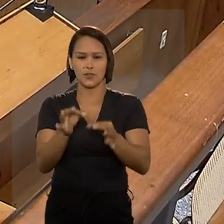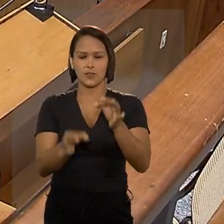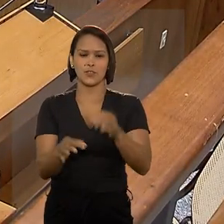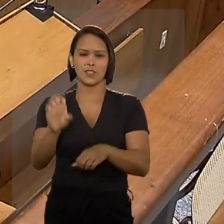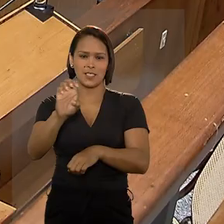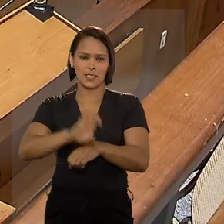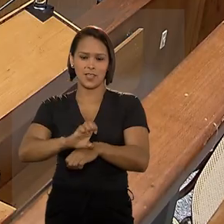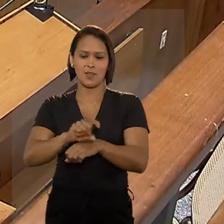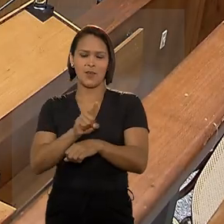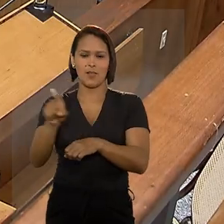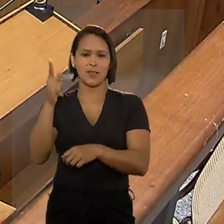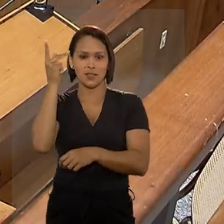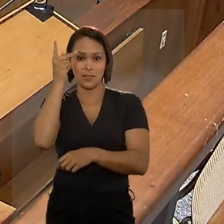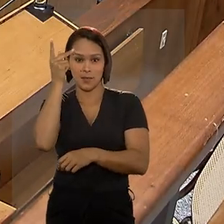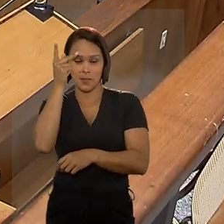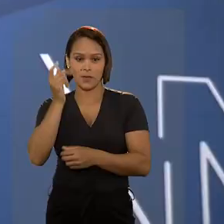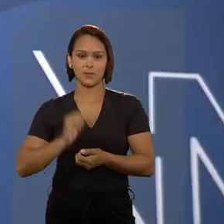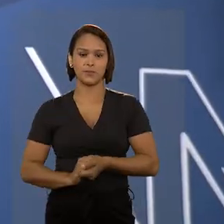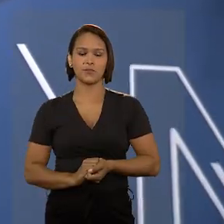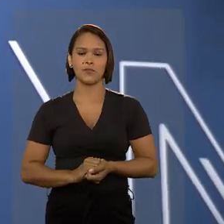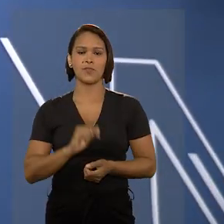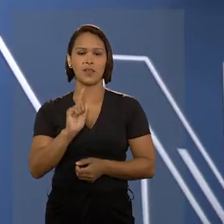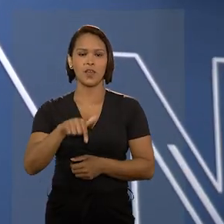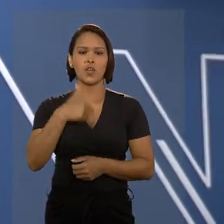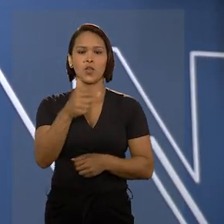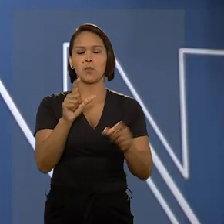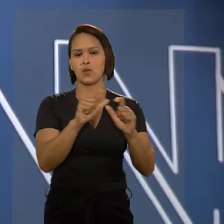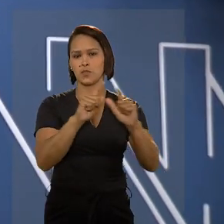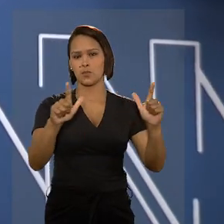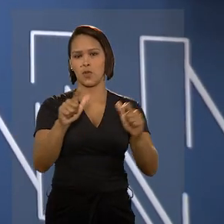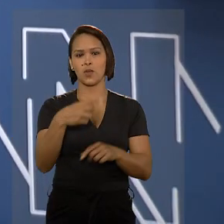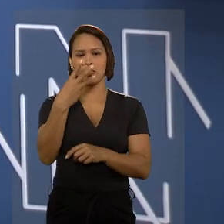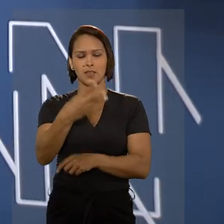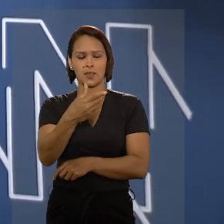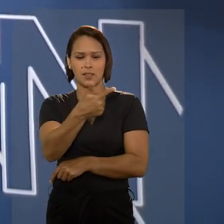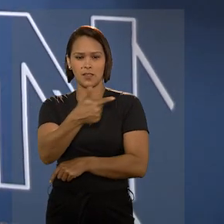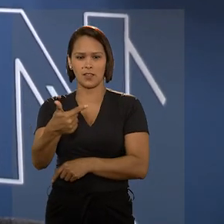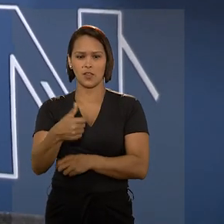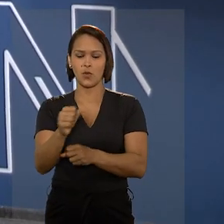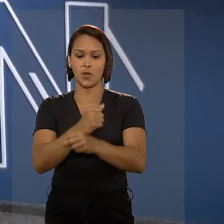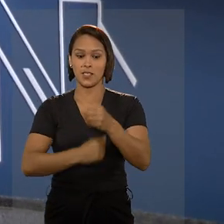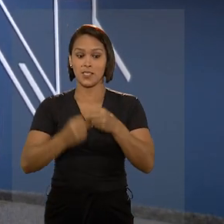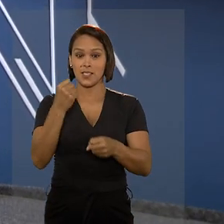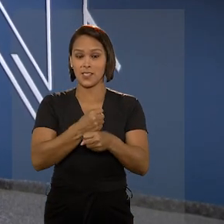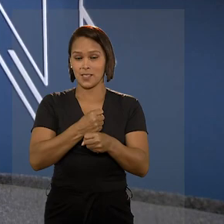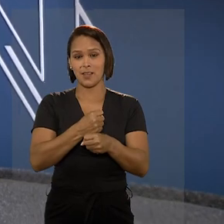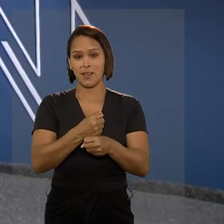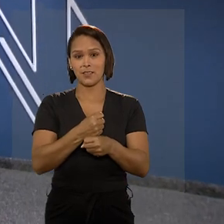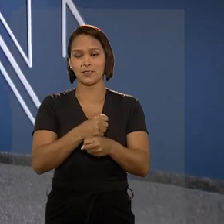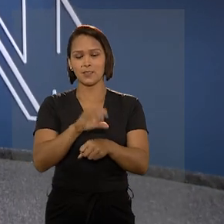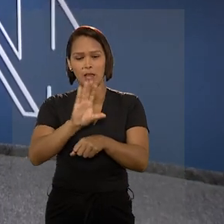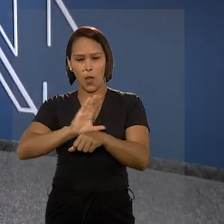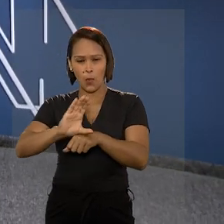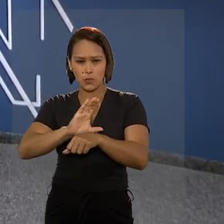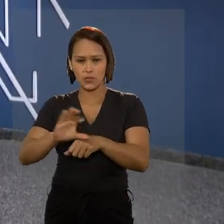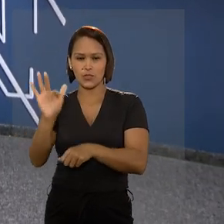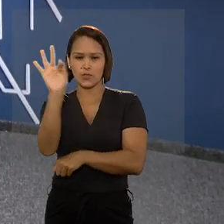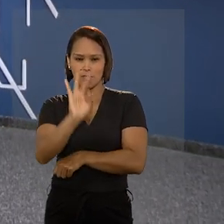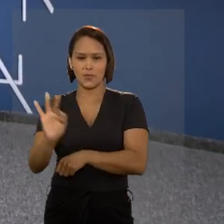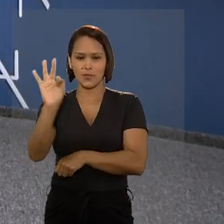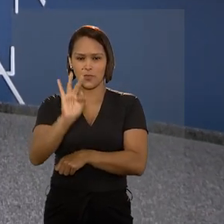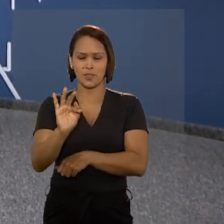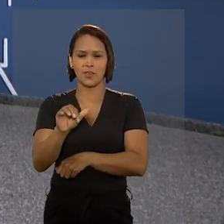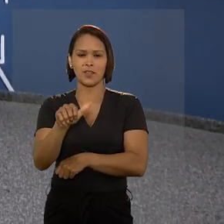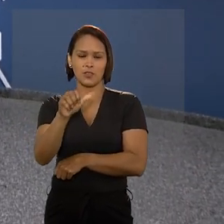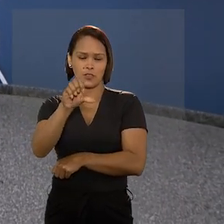a 4ª Vara Criminal de Campinas. E no próximo bloco, 32 anos de promulgação da Constituição